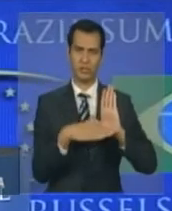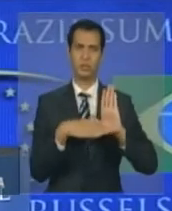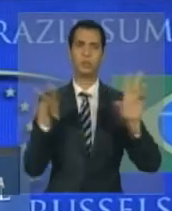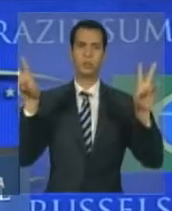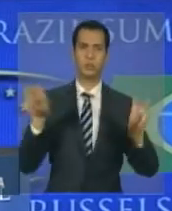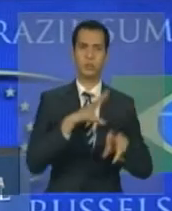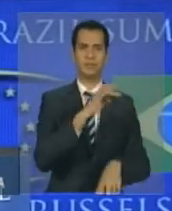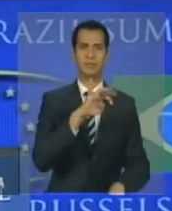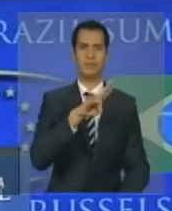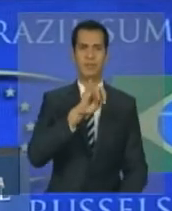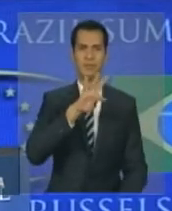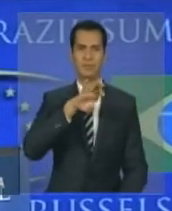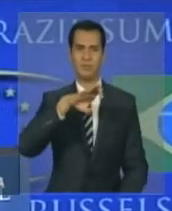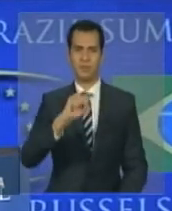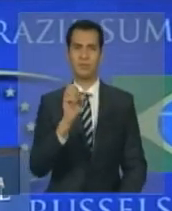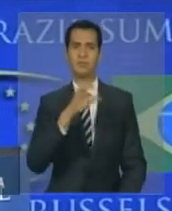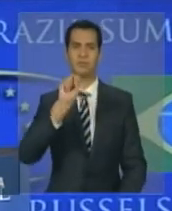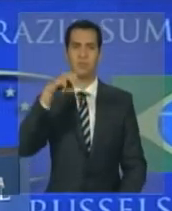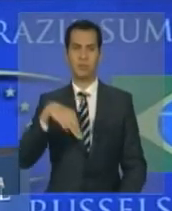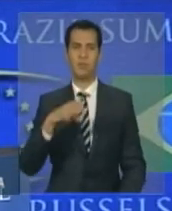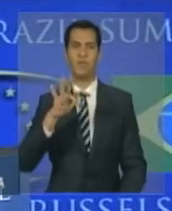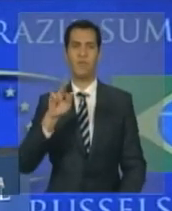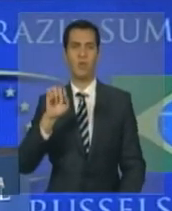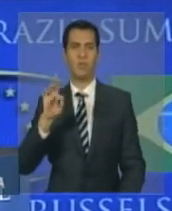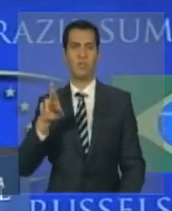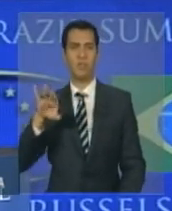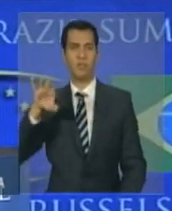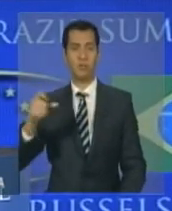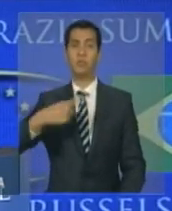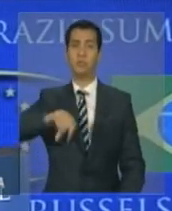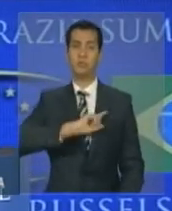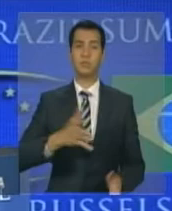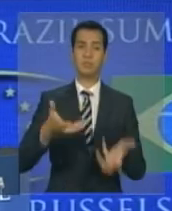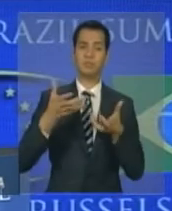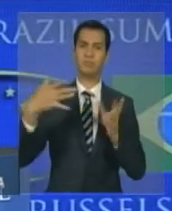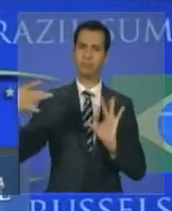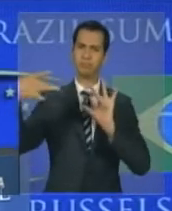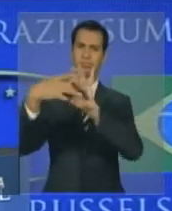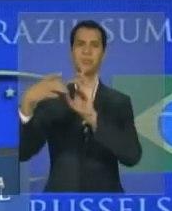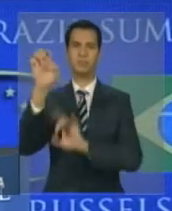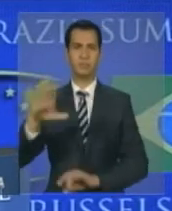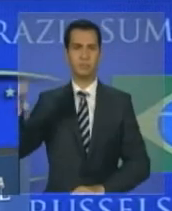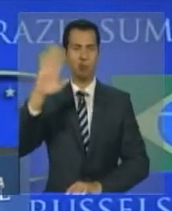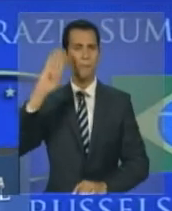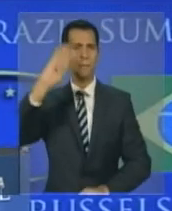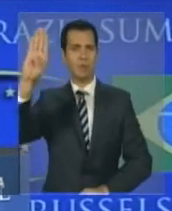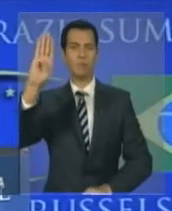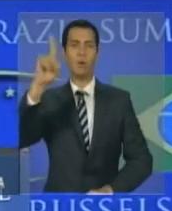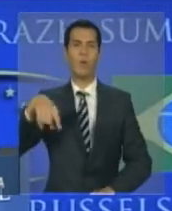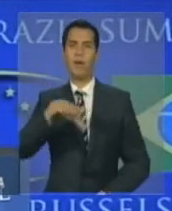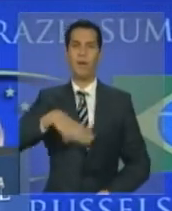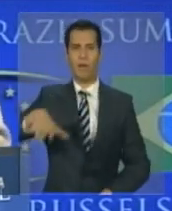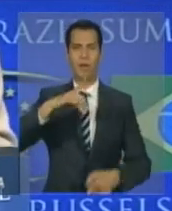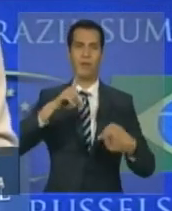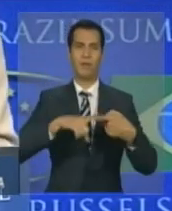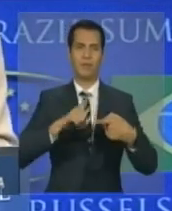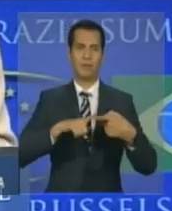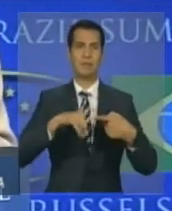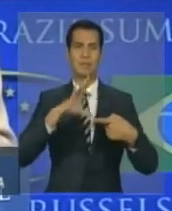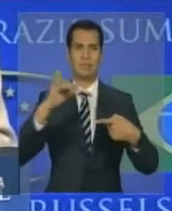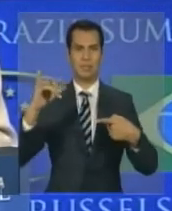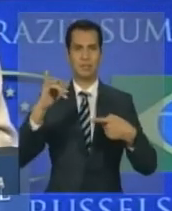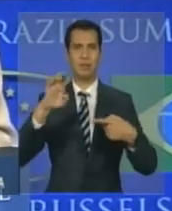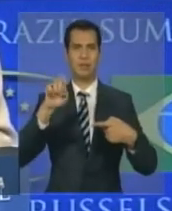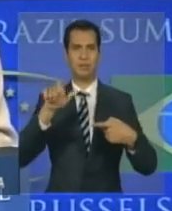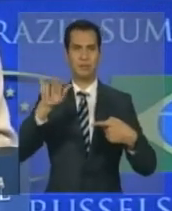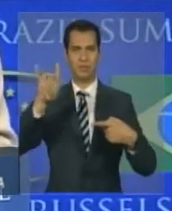países europeus serão aprofundadas, em particular, nas áreas de ciências exatas, ambientais e da saúde.